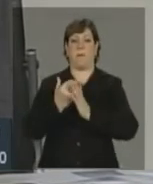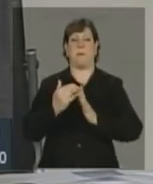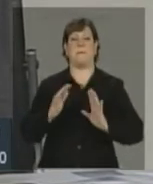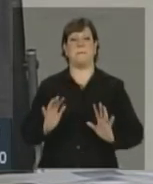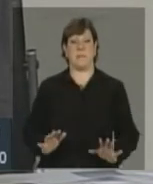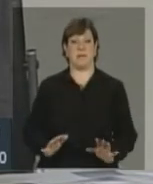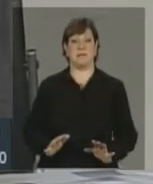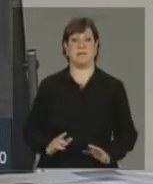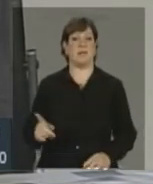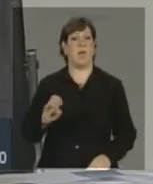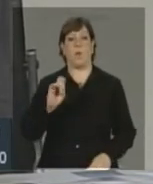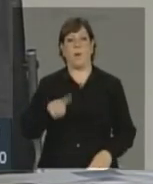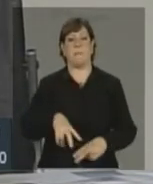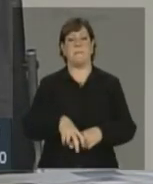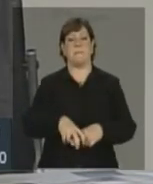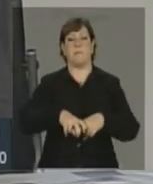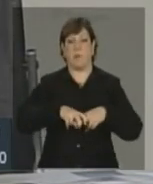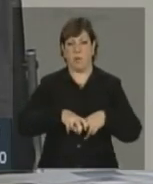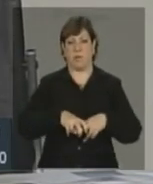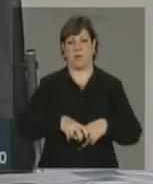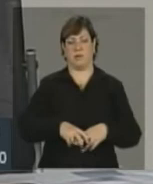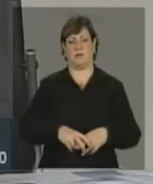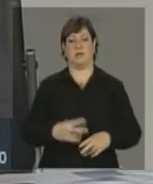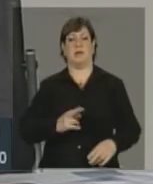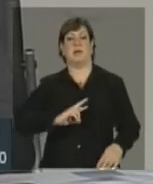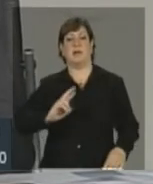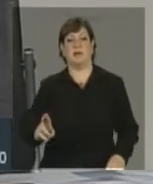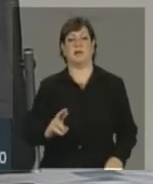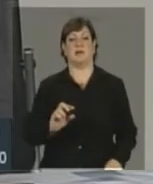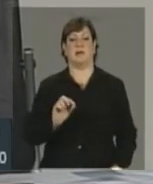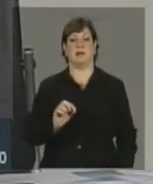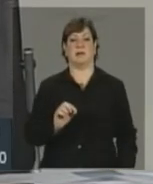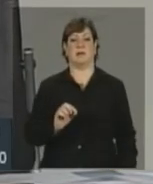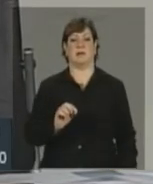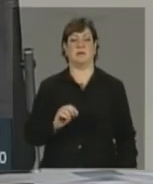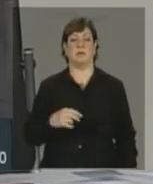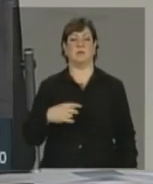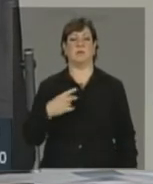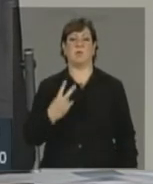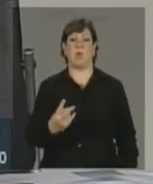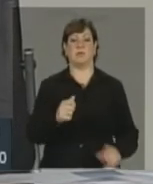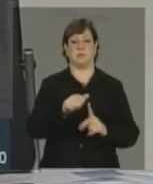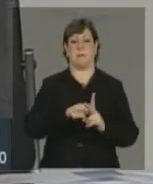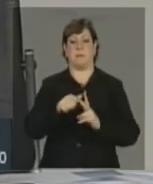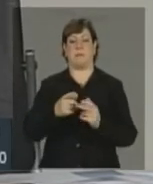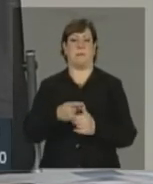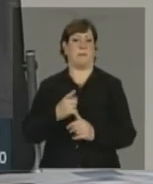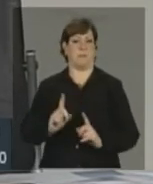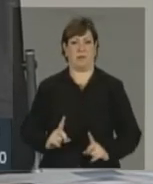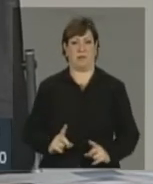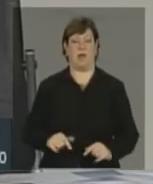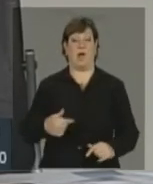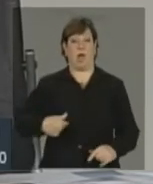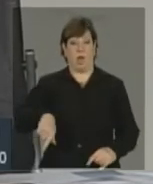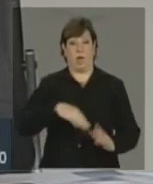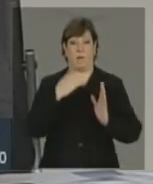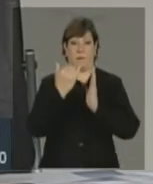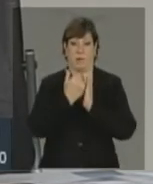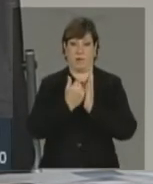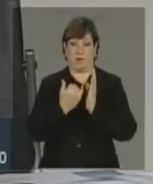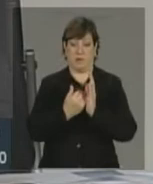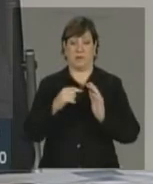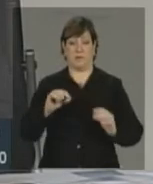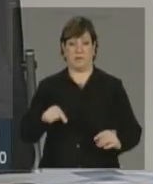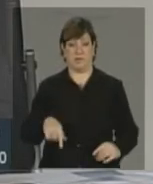em função dos resultados dos dois primeiros meses. E a nossa programação, desde sempre, é os